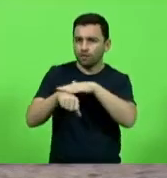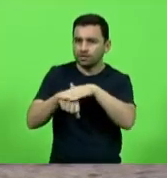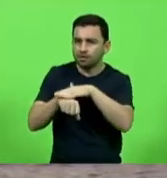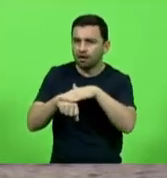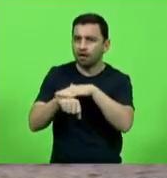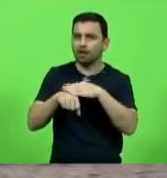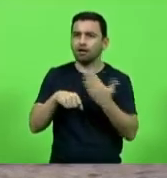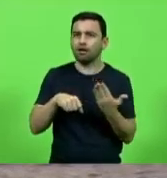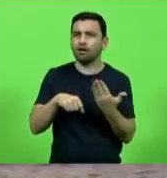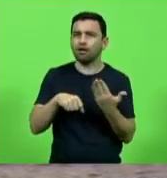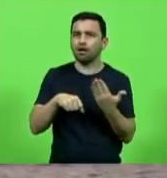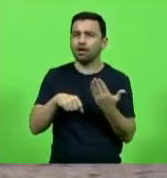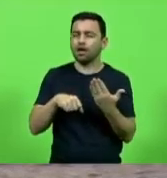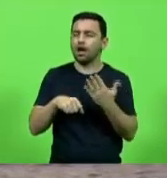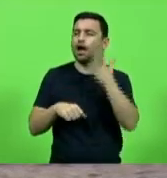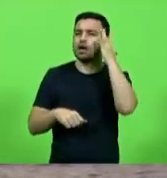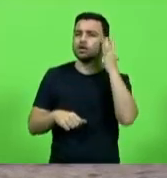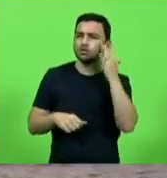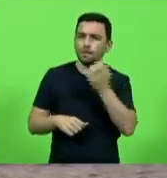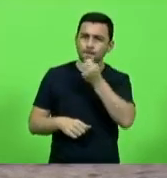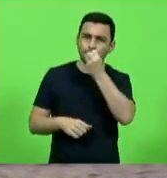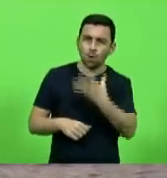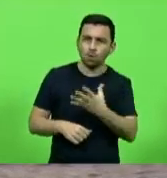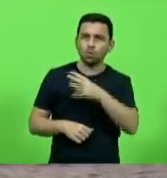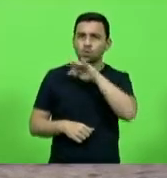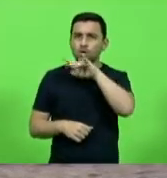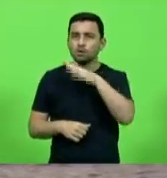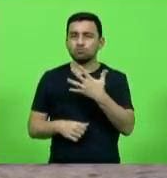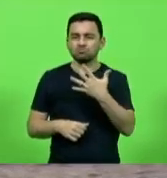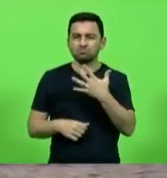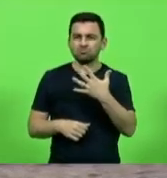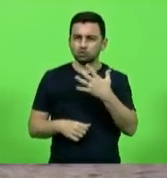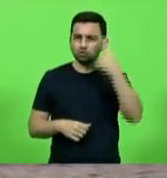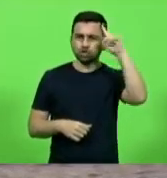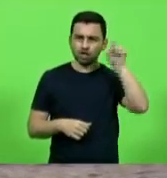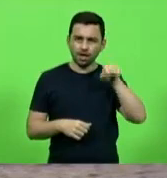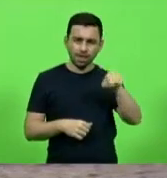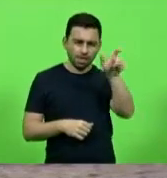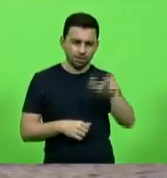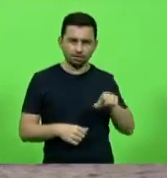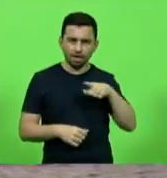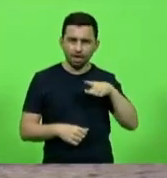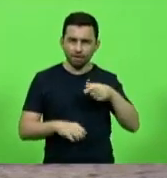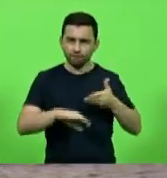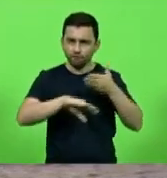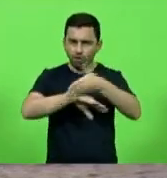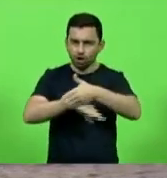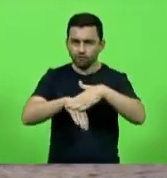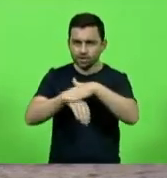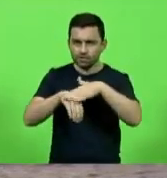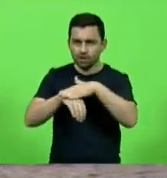para saber como é que estão? Será que algum dia ele fez isso? Provavelmente não.